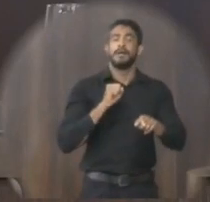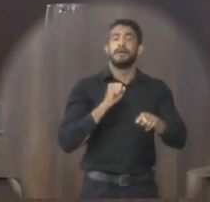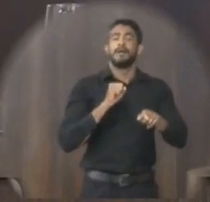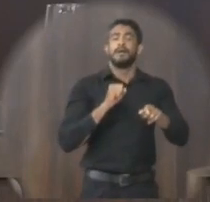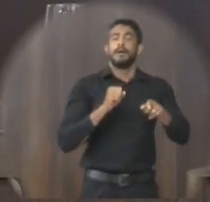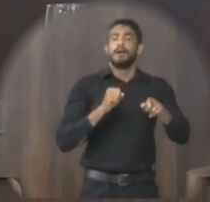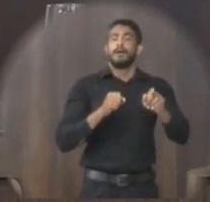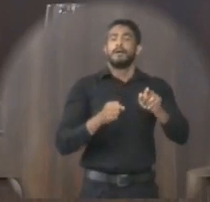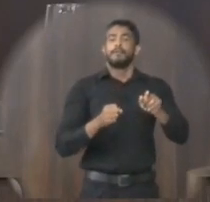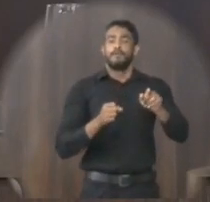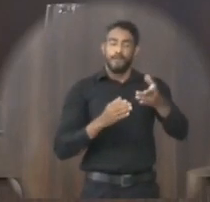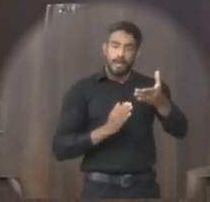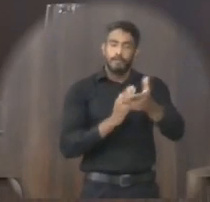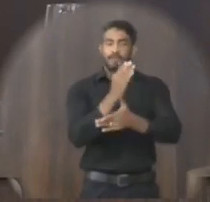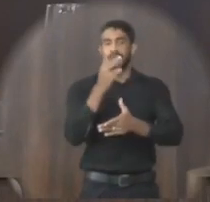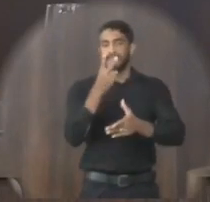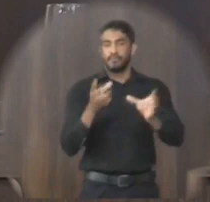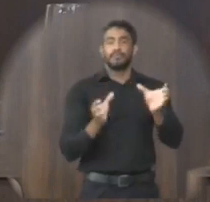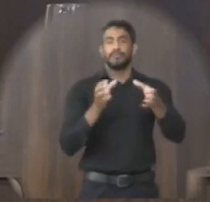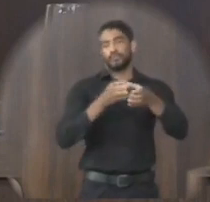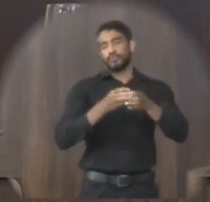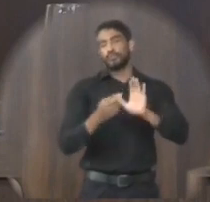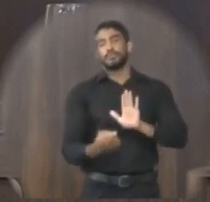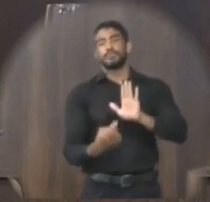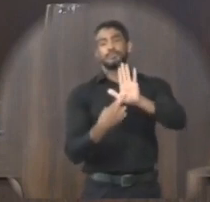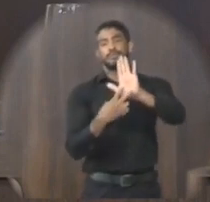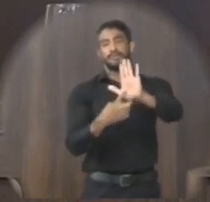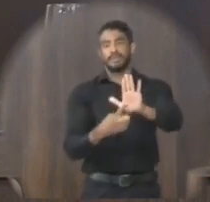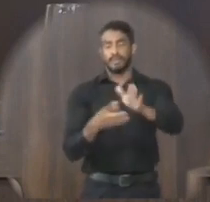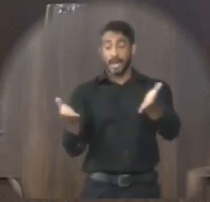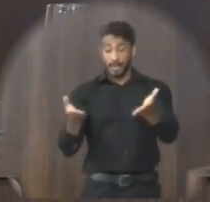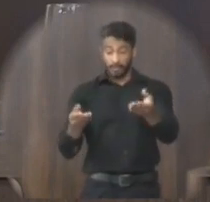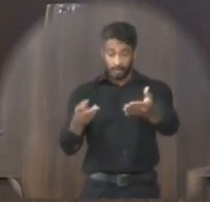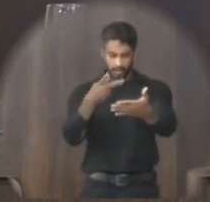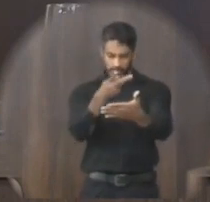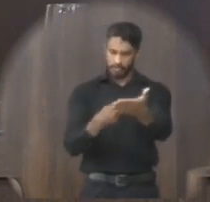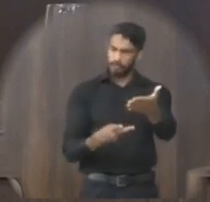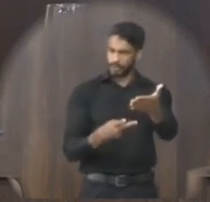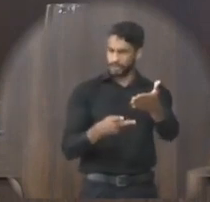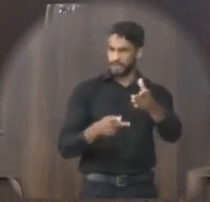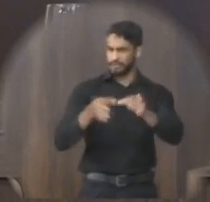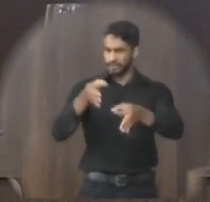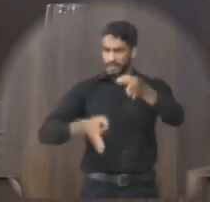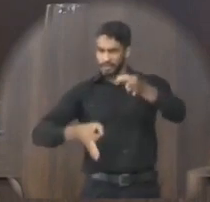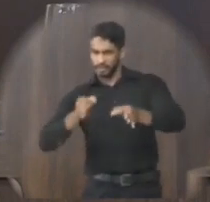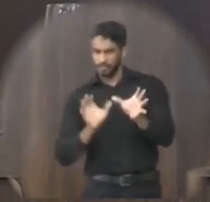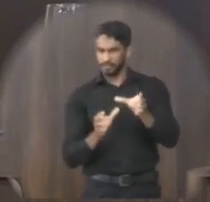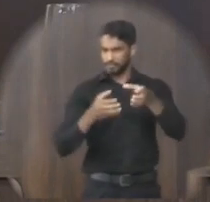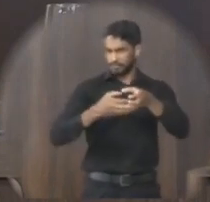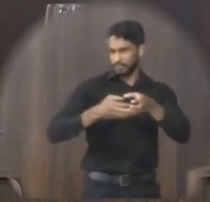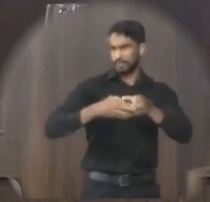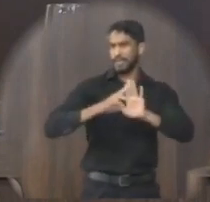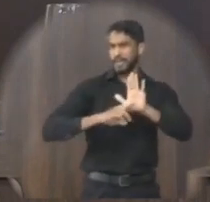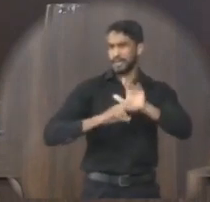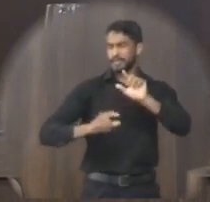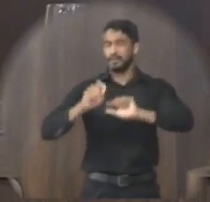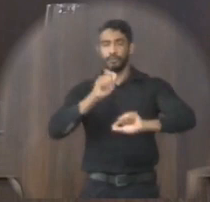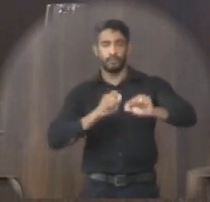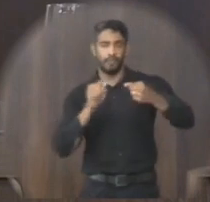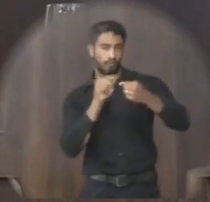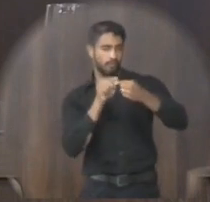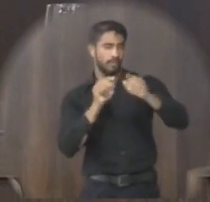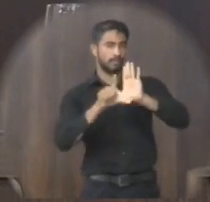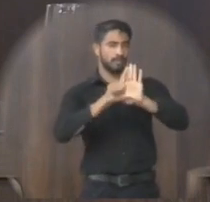forma apresentada Vem agora o projeto à Comissão de Legislação Justiça e Redação a fim de que segundo a técnica